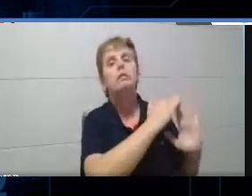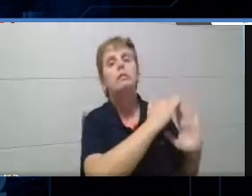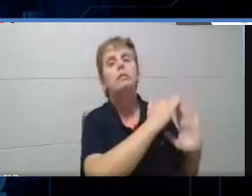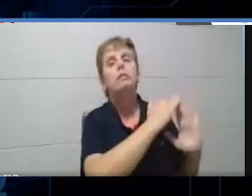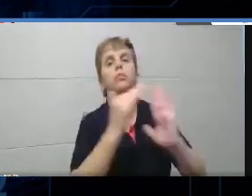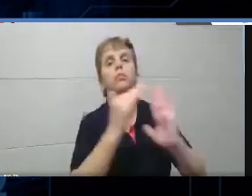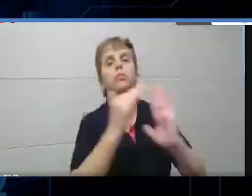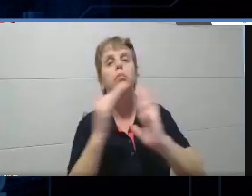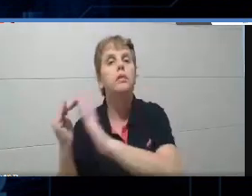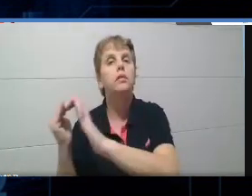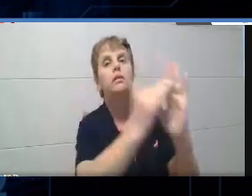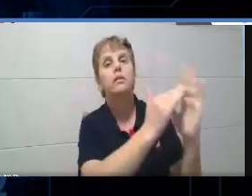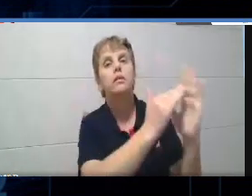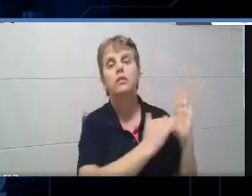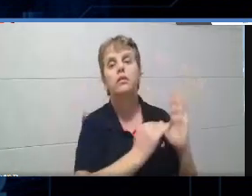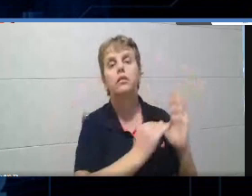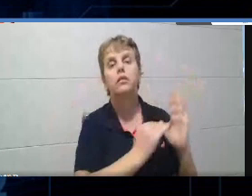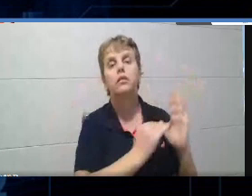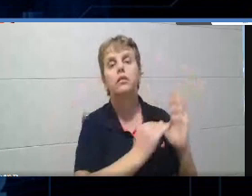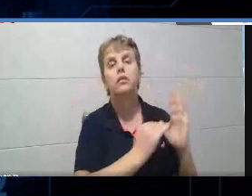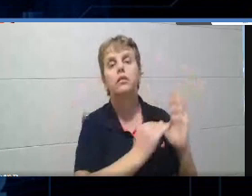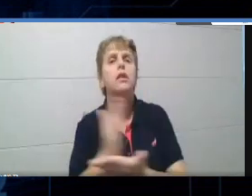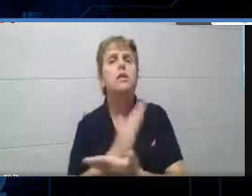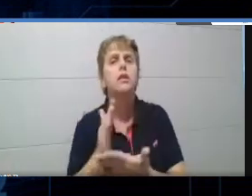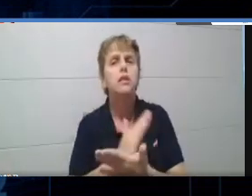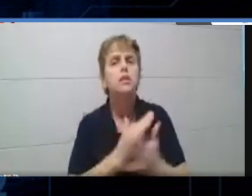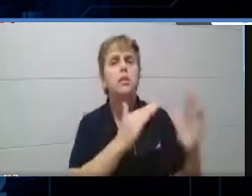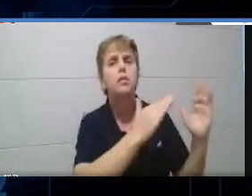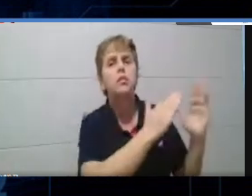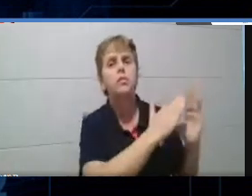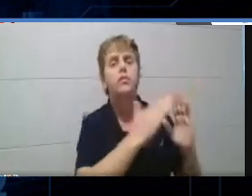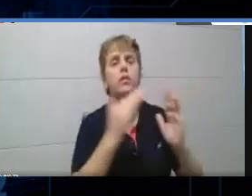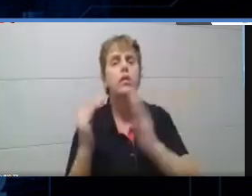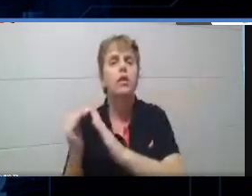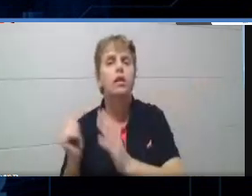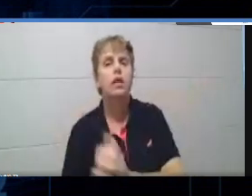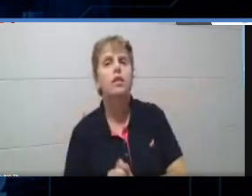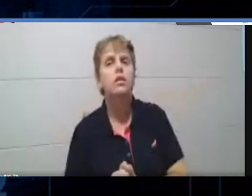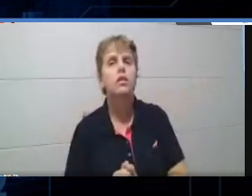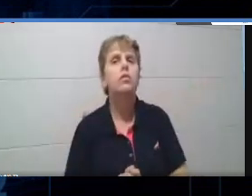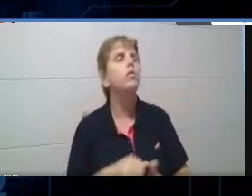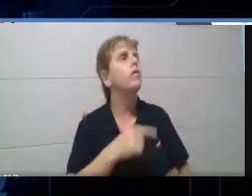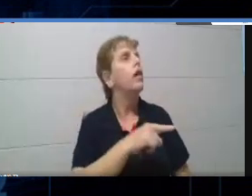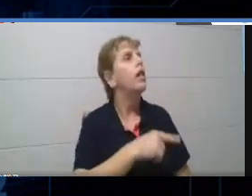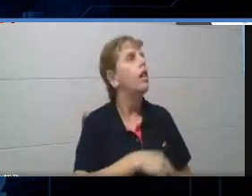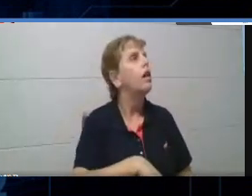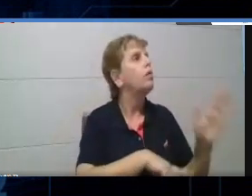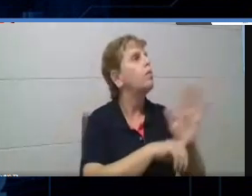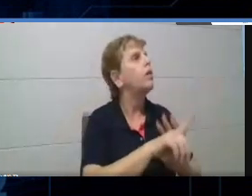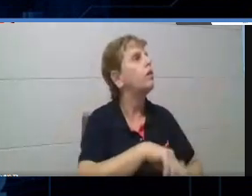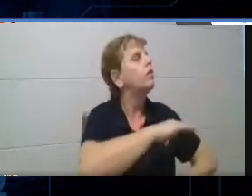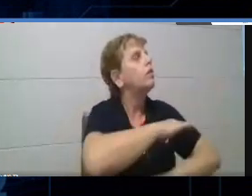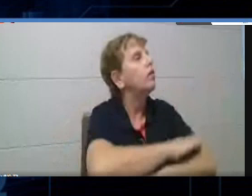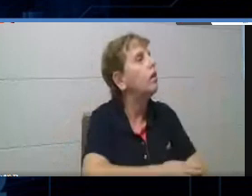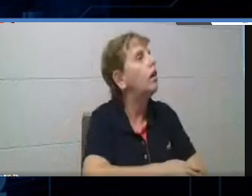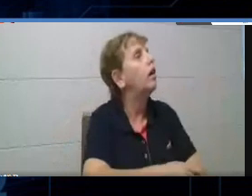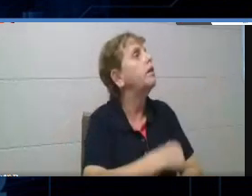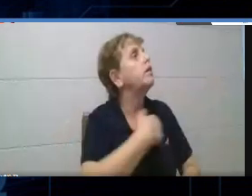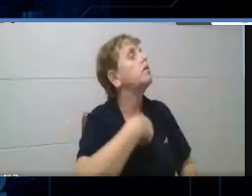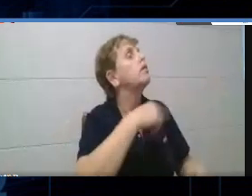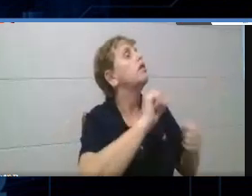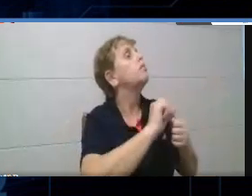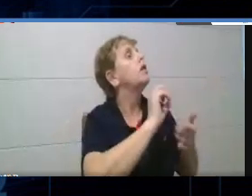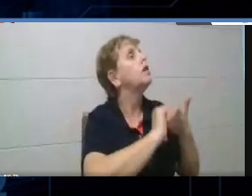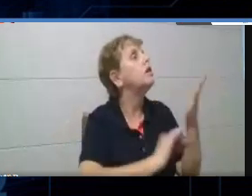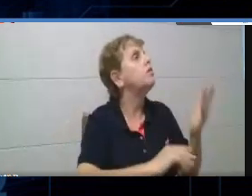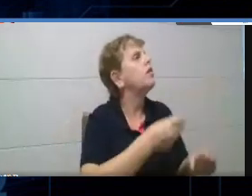importa, pergunta, às os vizinhos estão em casa de bobeira, vai lá, né, no vizinho do muro, fulano, tenho uma tarefa aqui pra fazer, como é que era na